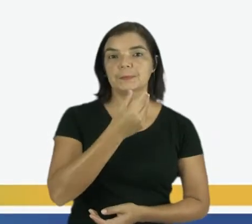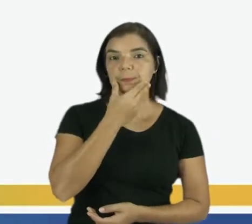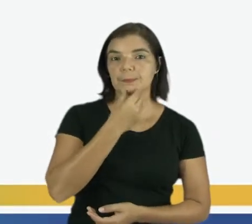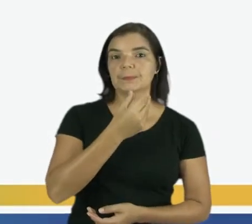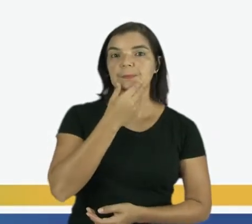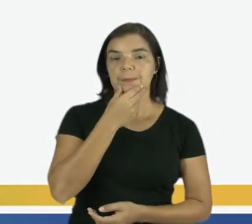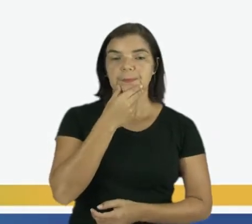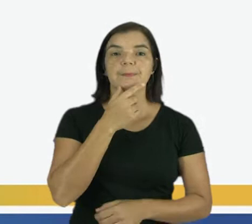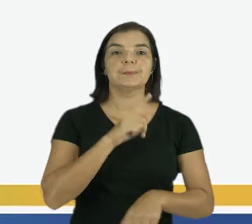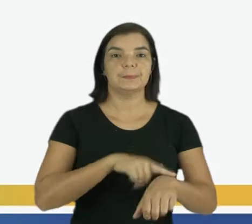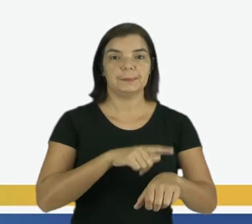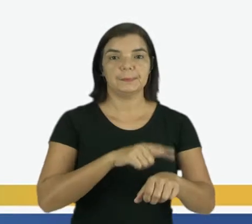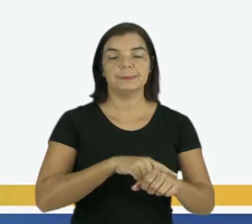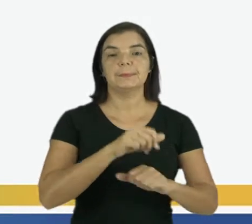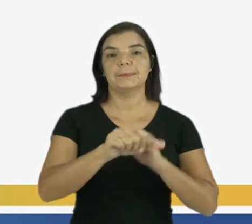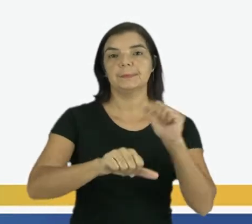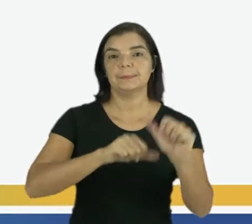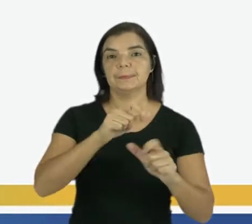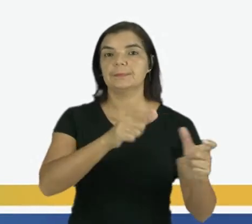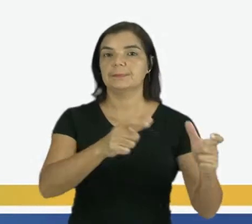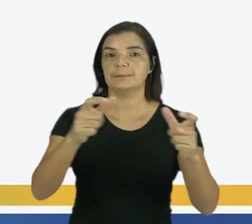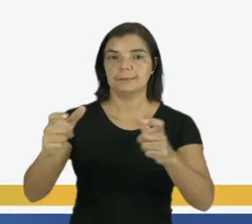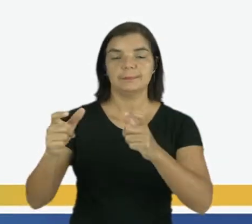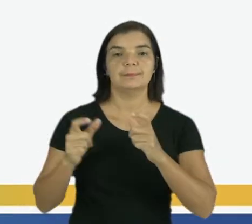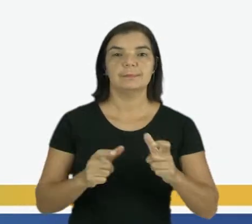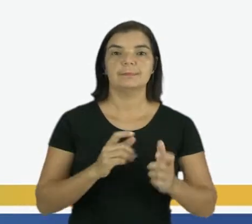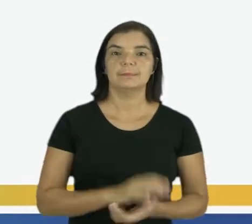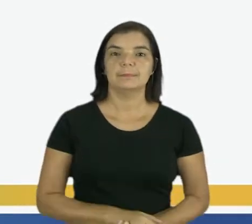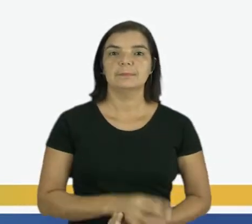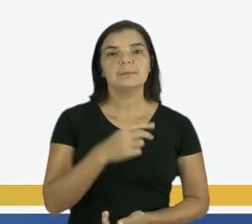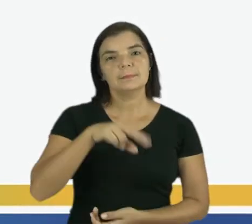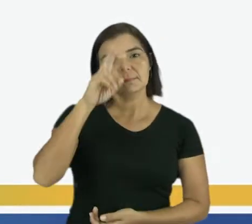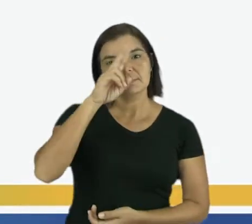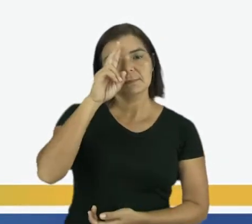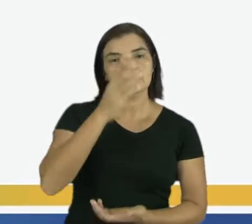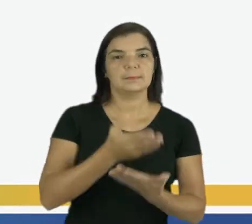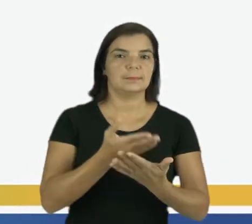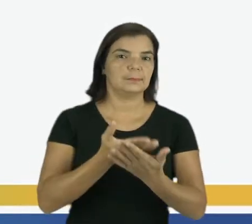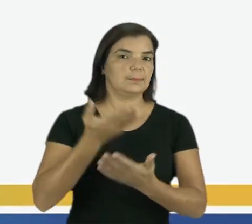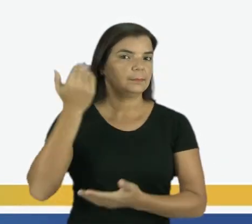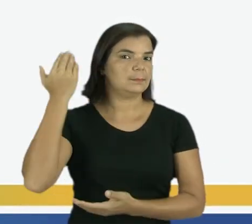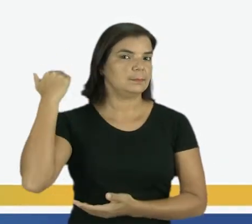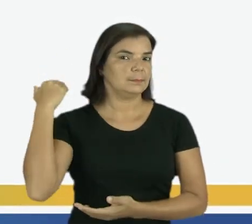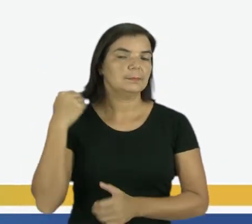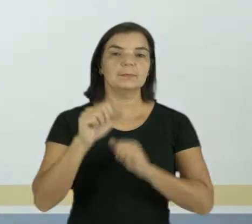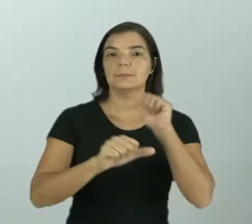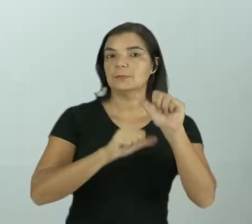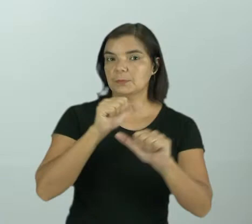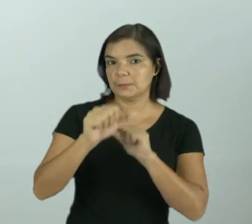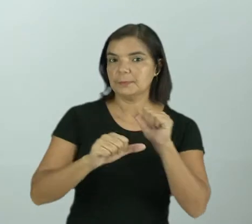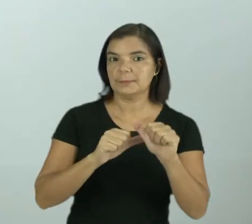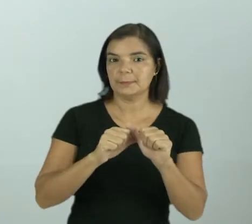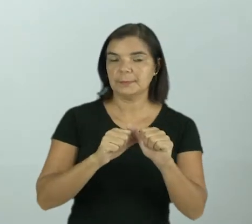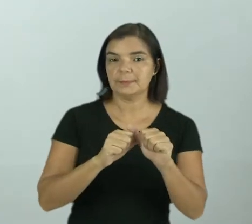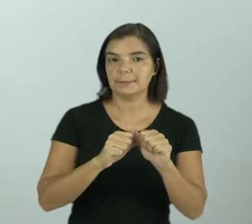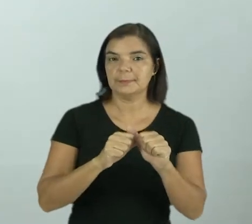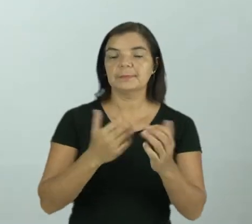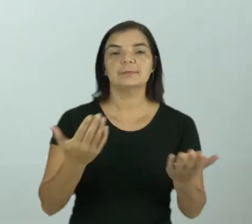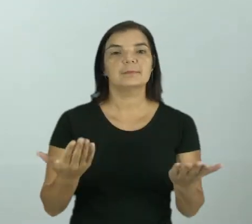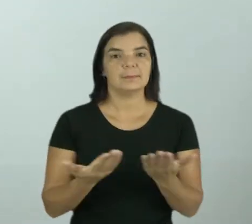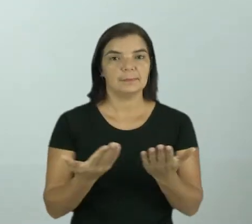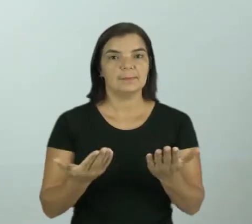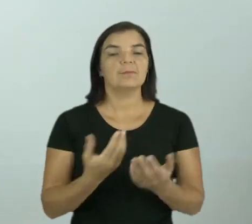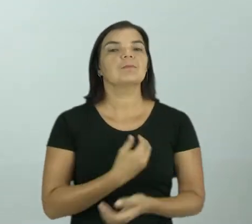no tempo e no espaço. Vamos lá. Vocês lembram que na última aula eu falei de mudanças, não foi?